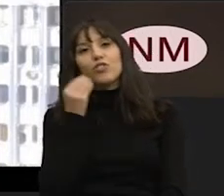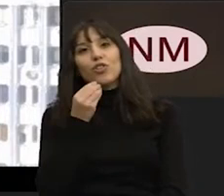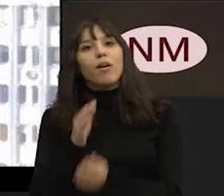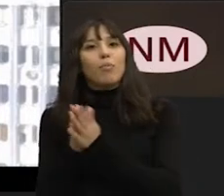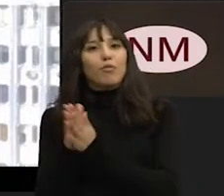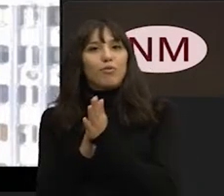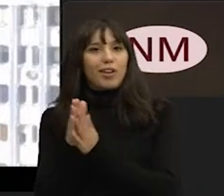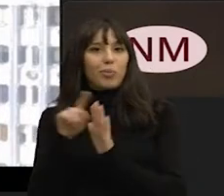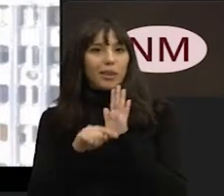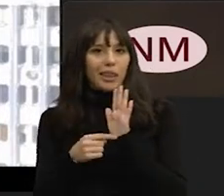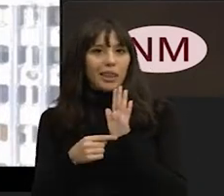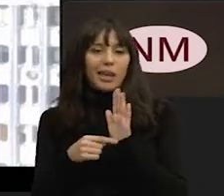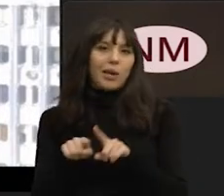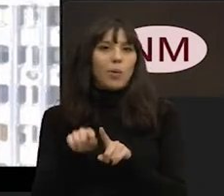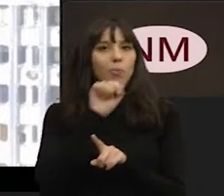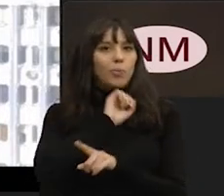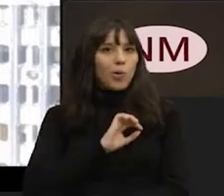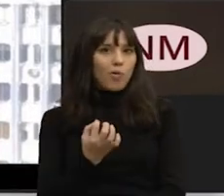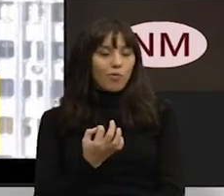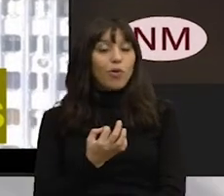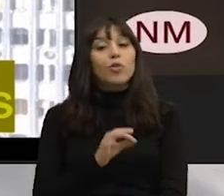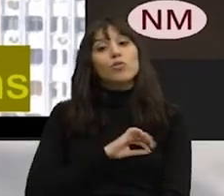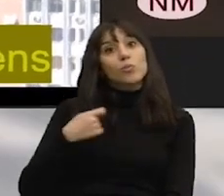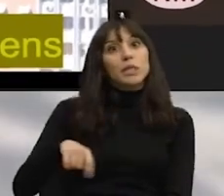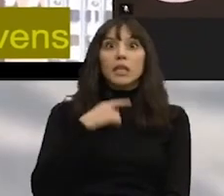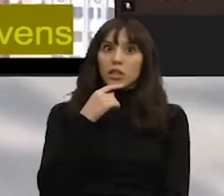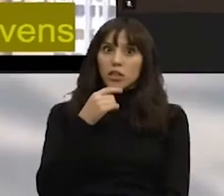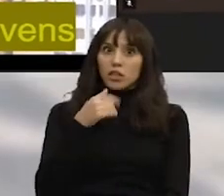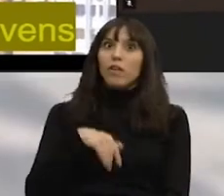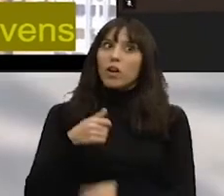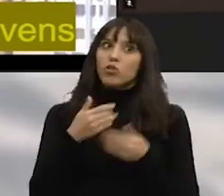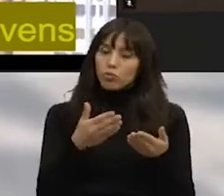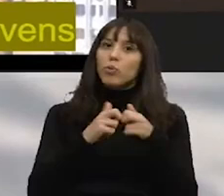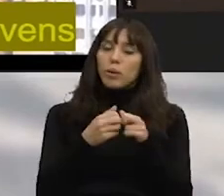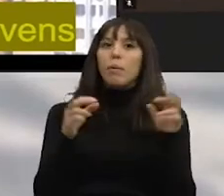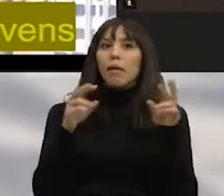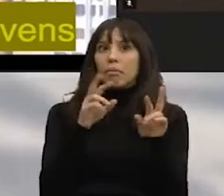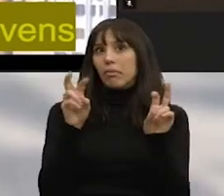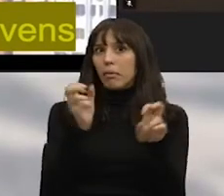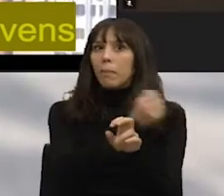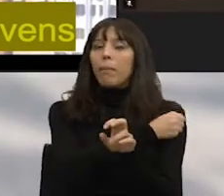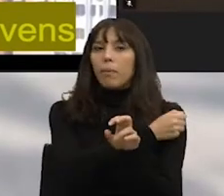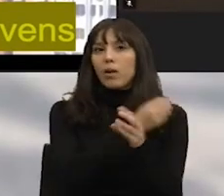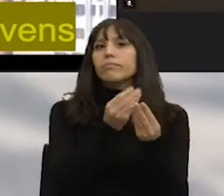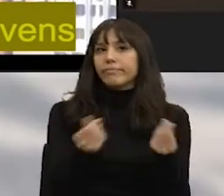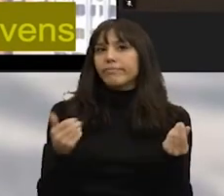iriam beneficiar desta medida que, segundo o Sr. Presidente, iria ajudar a resolver o problema da habitação.